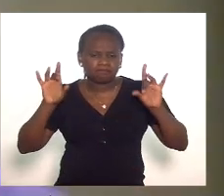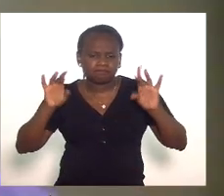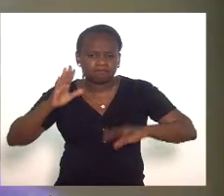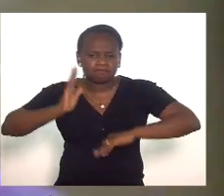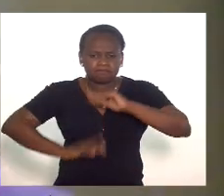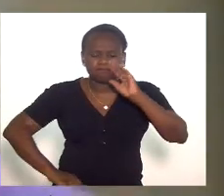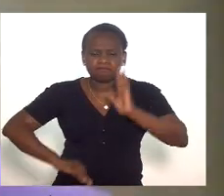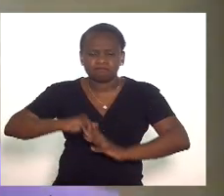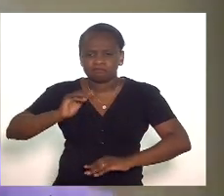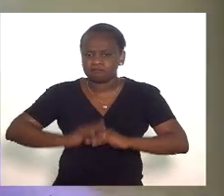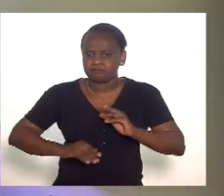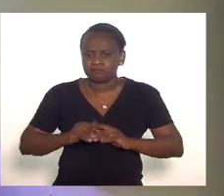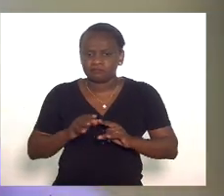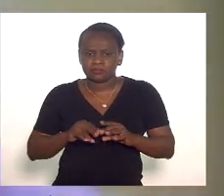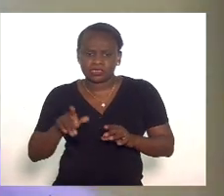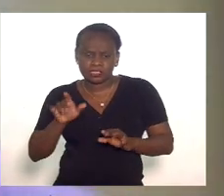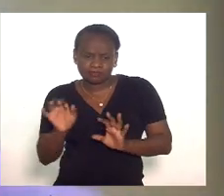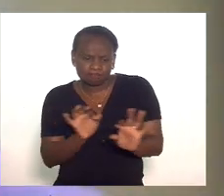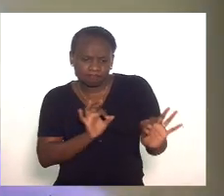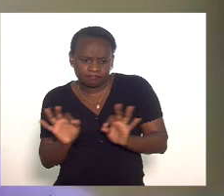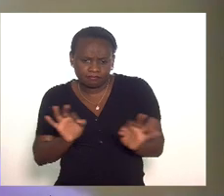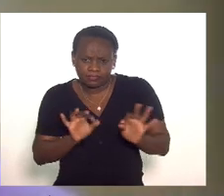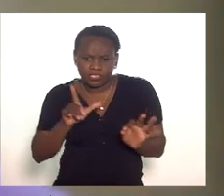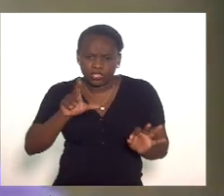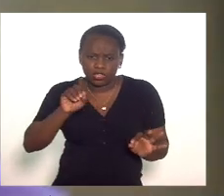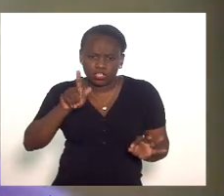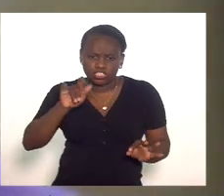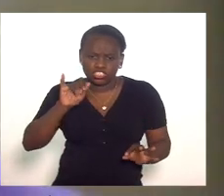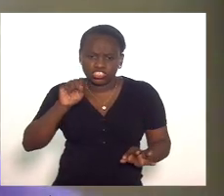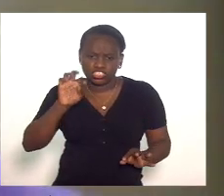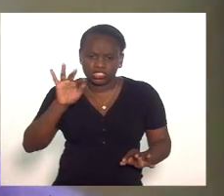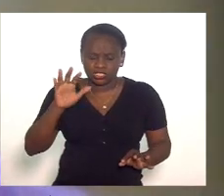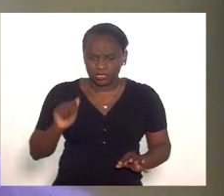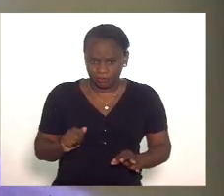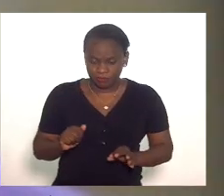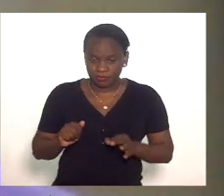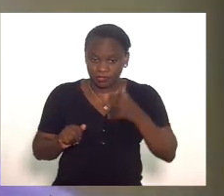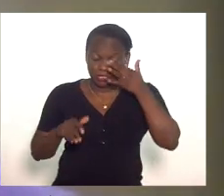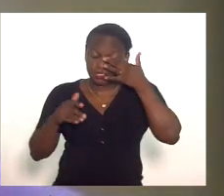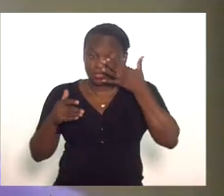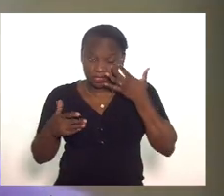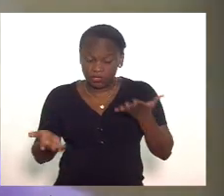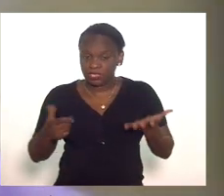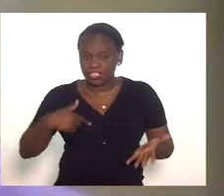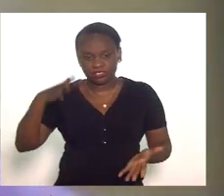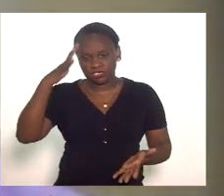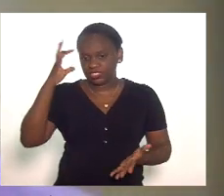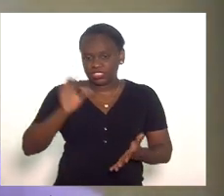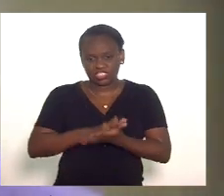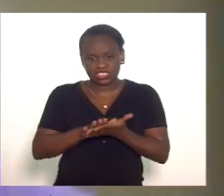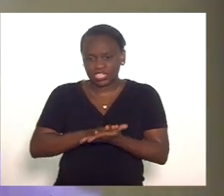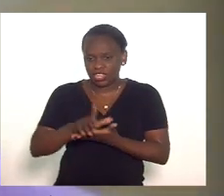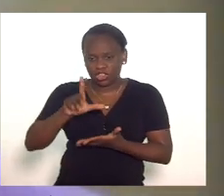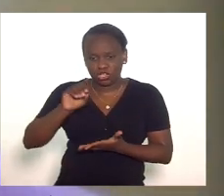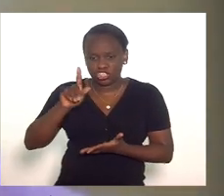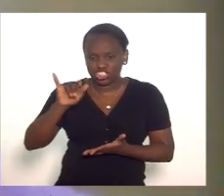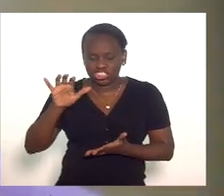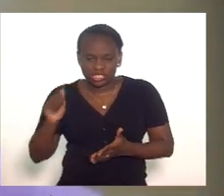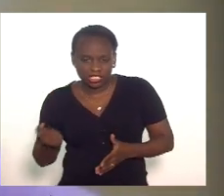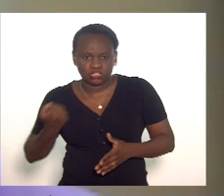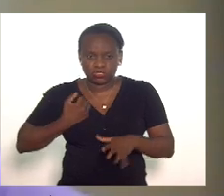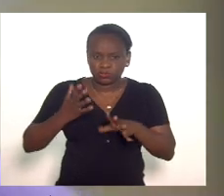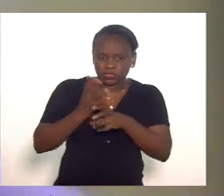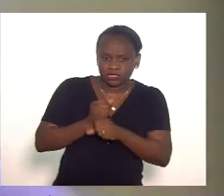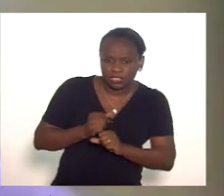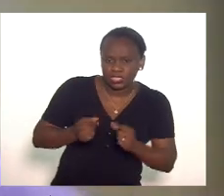em logística ora deputada Marta Rocha ele não entende nem de logística nem de estatística